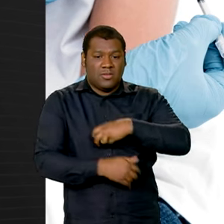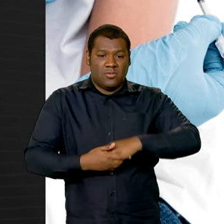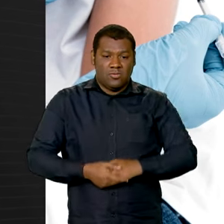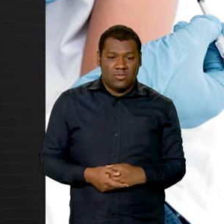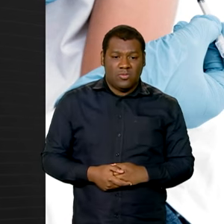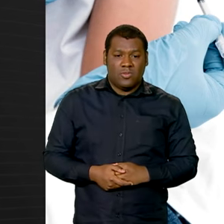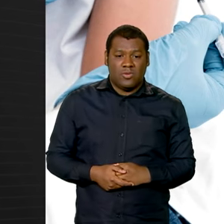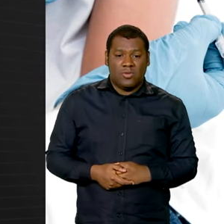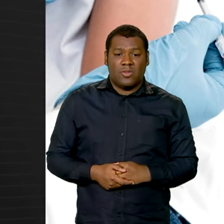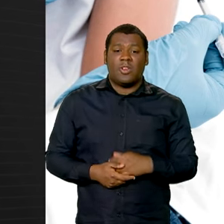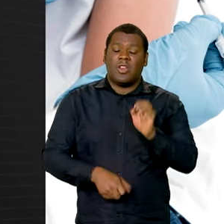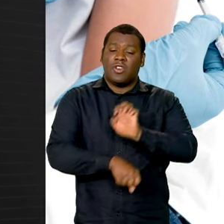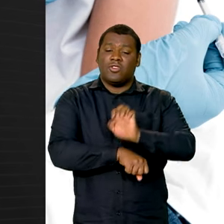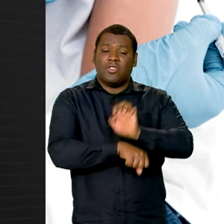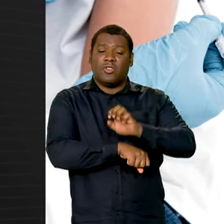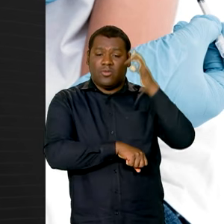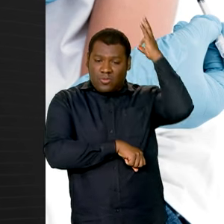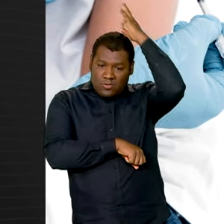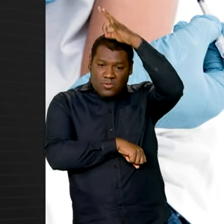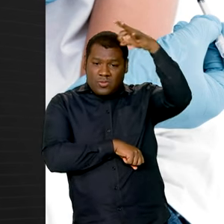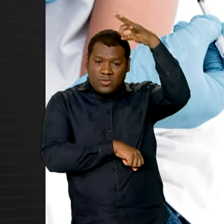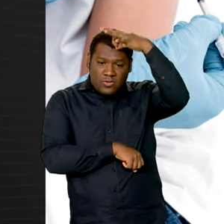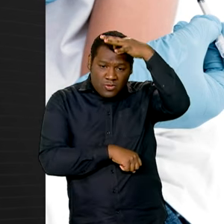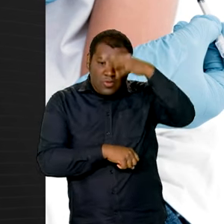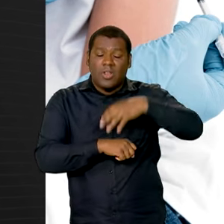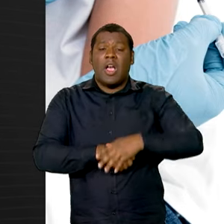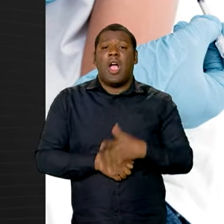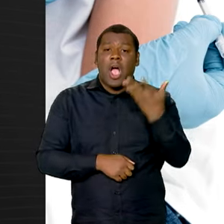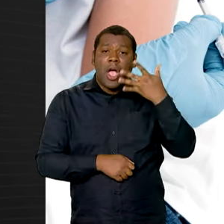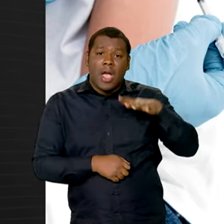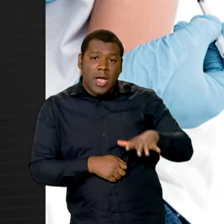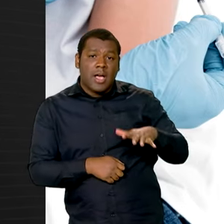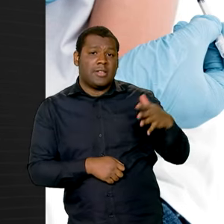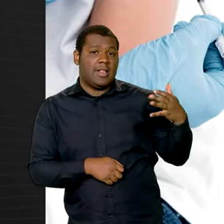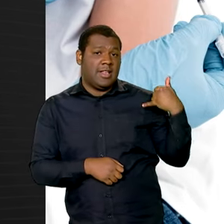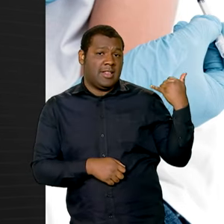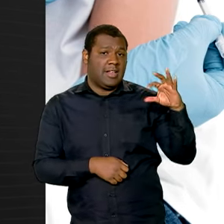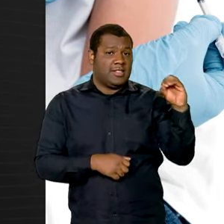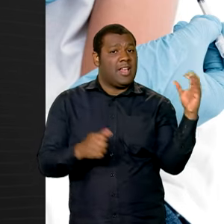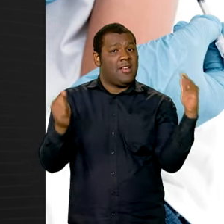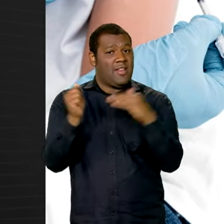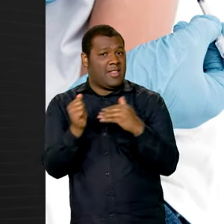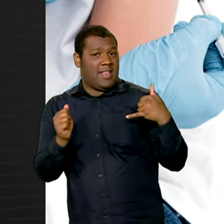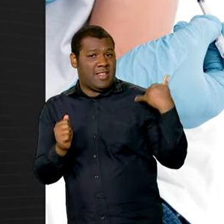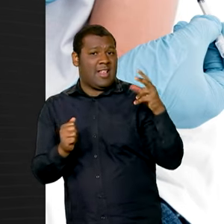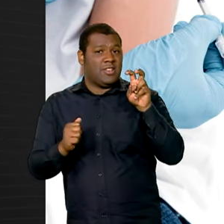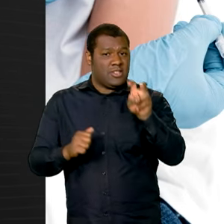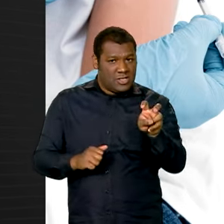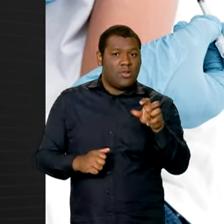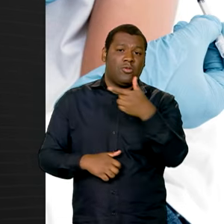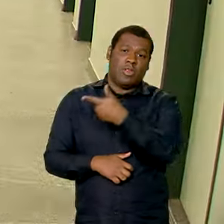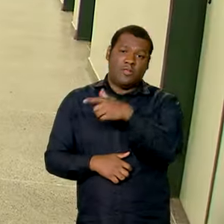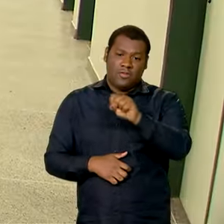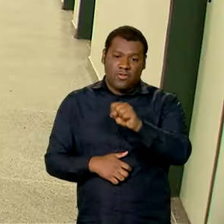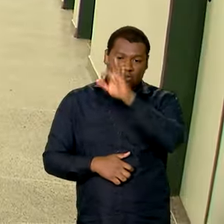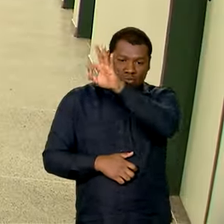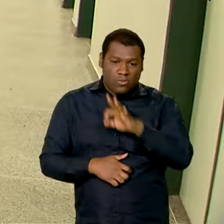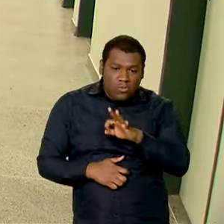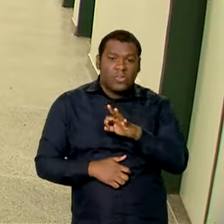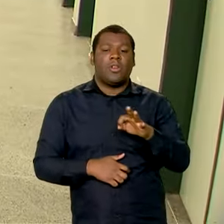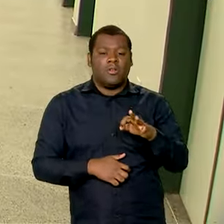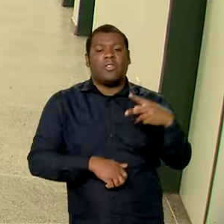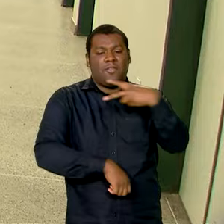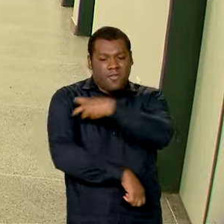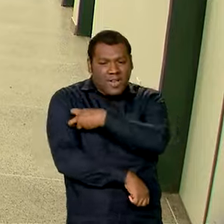28,11% das crianças com menos de 5 anos receberam a vacina contra polio. O último